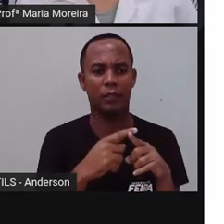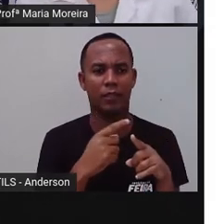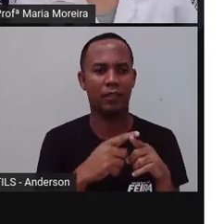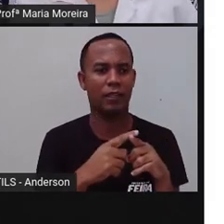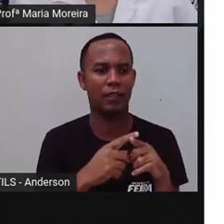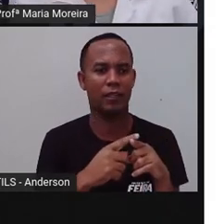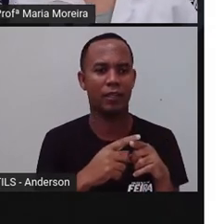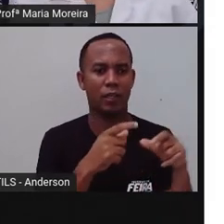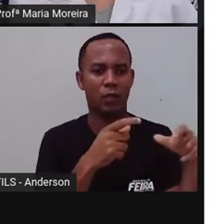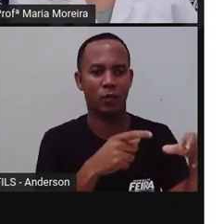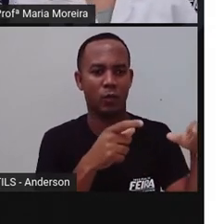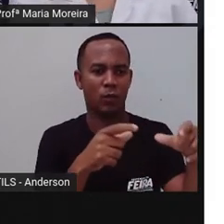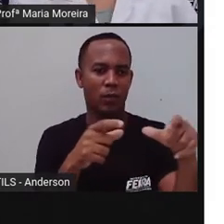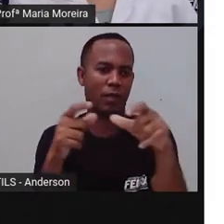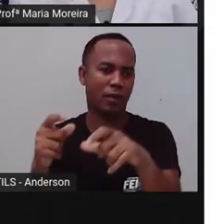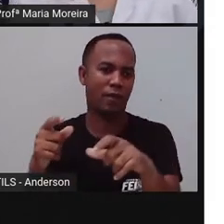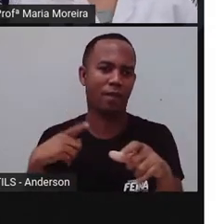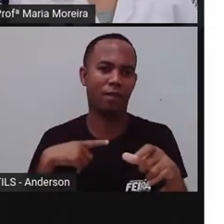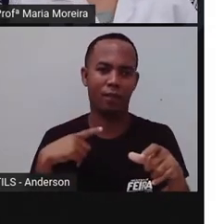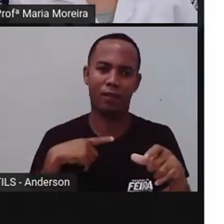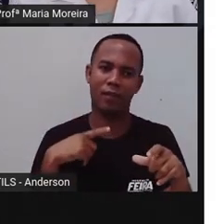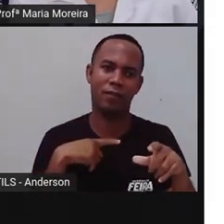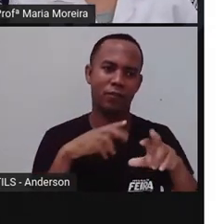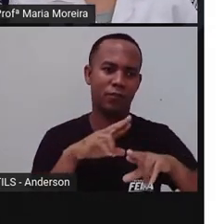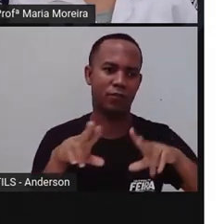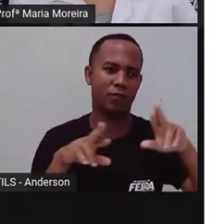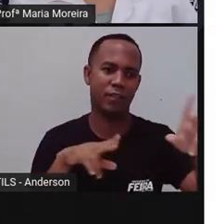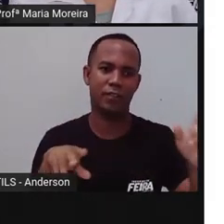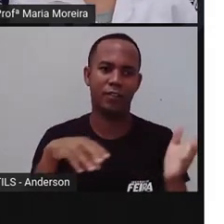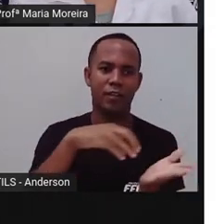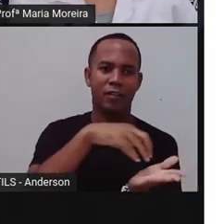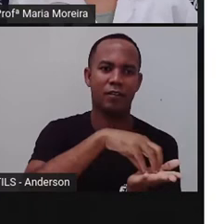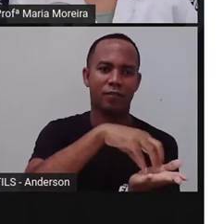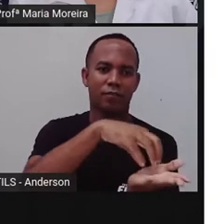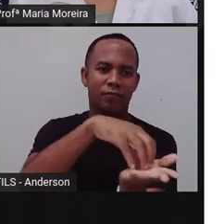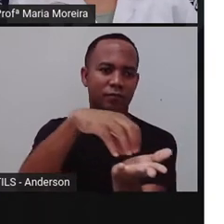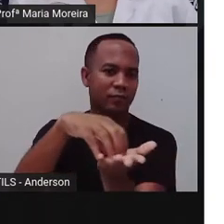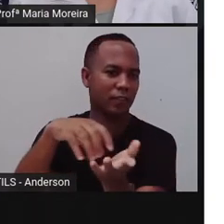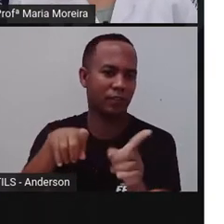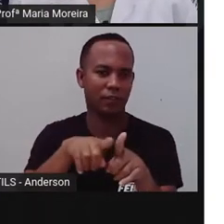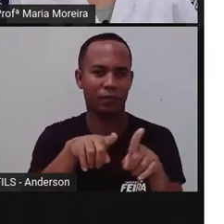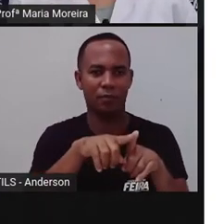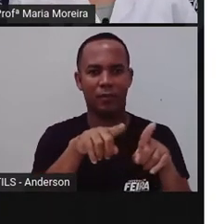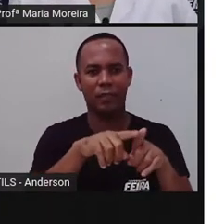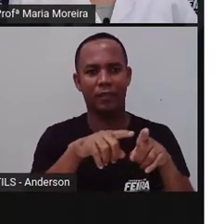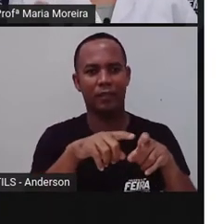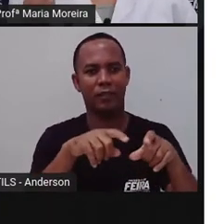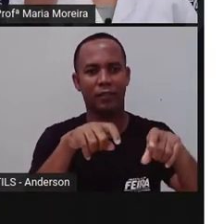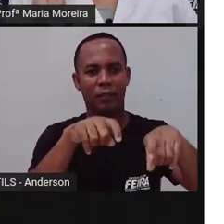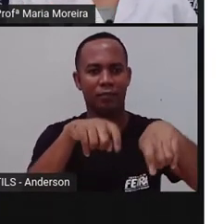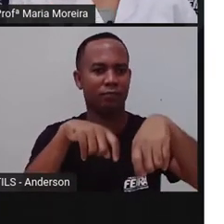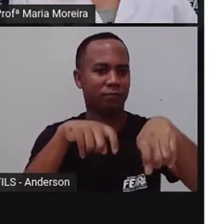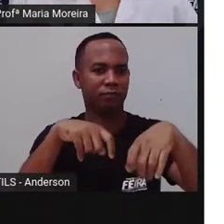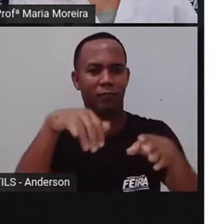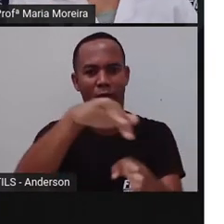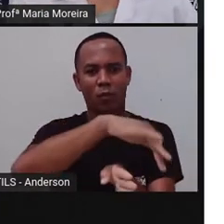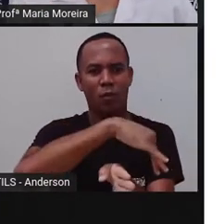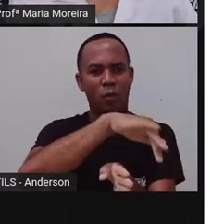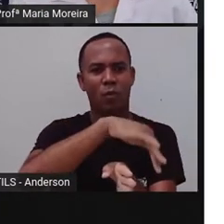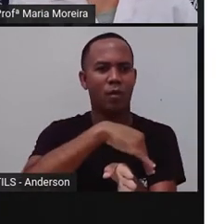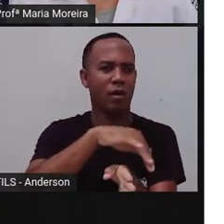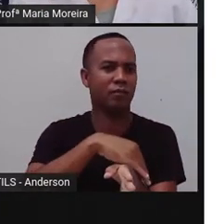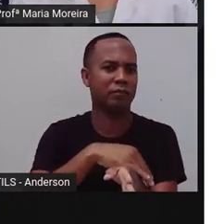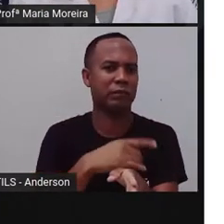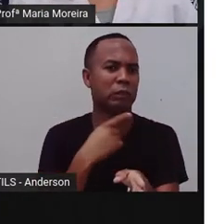A sua identidade, desde as praças e avenidas até museus e parques. Por mais que se tente fazer